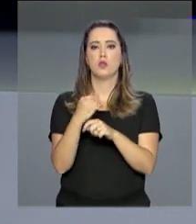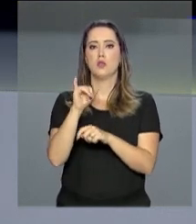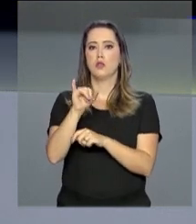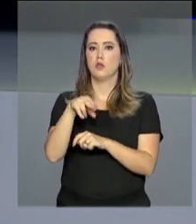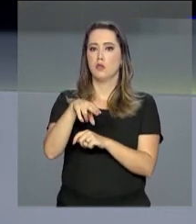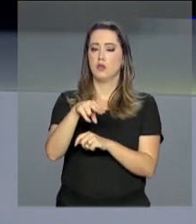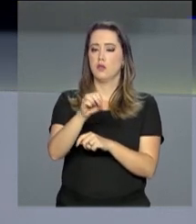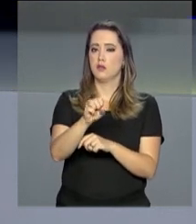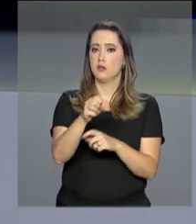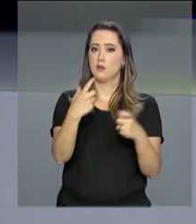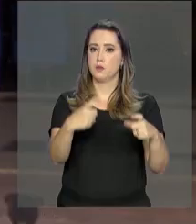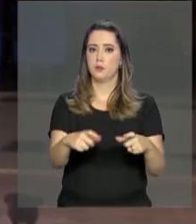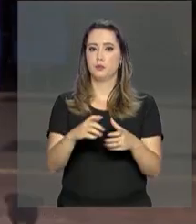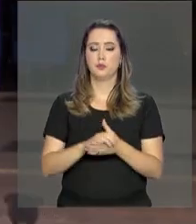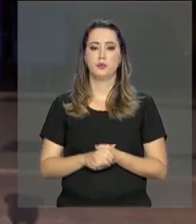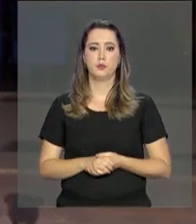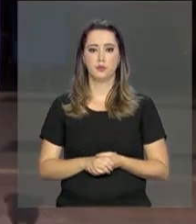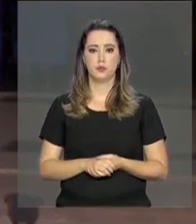do INSS.